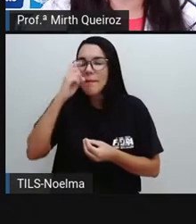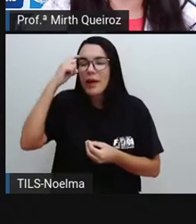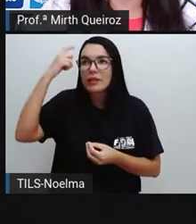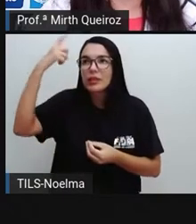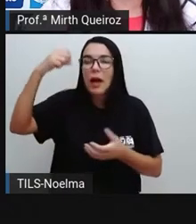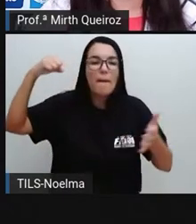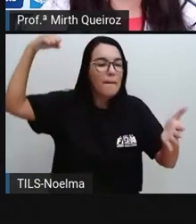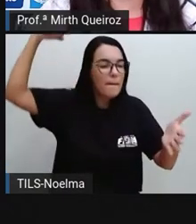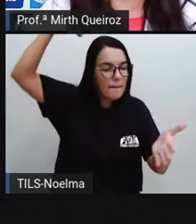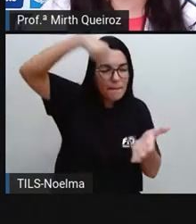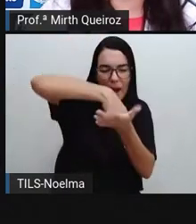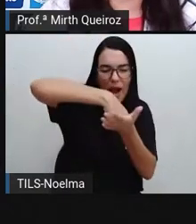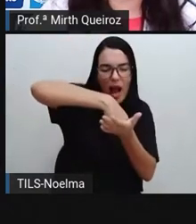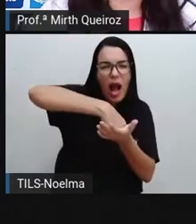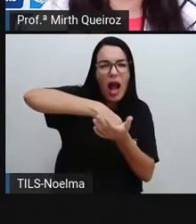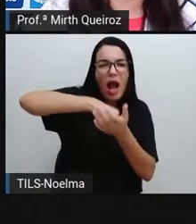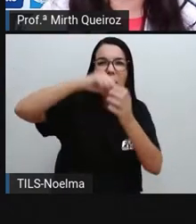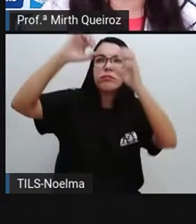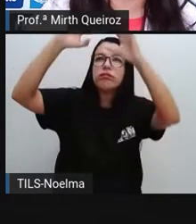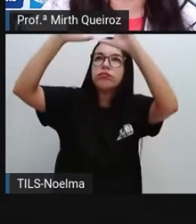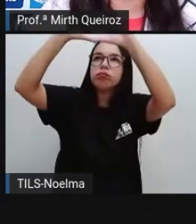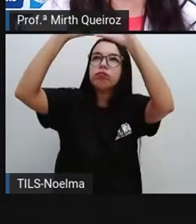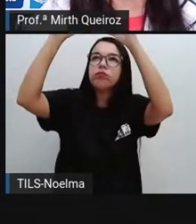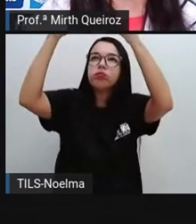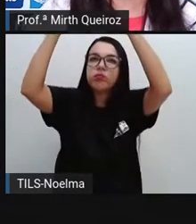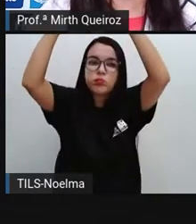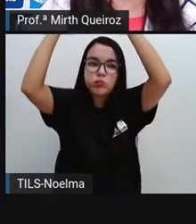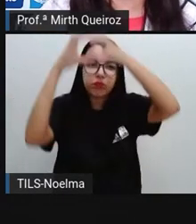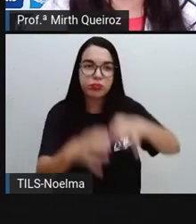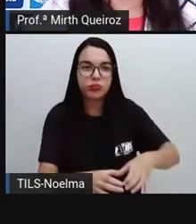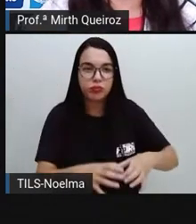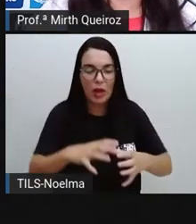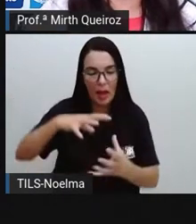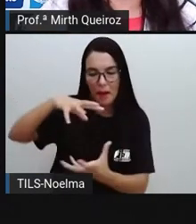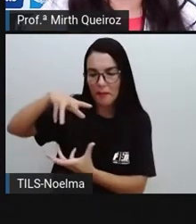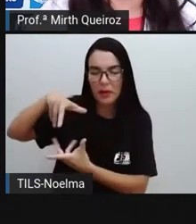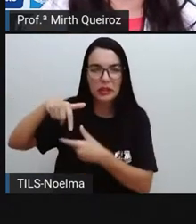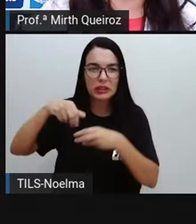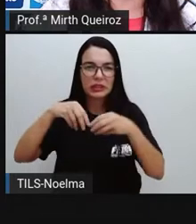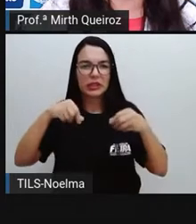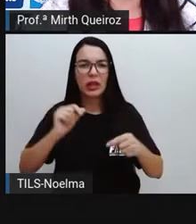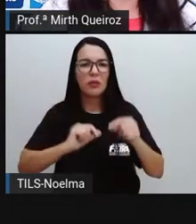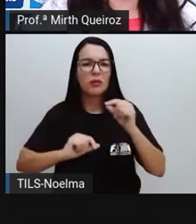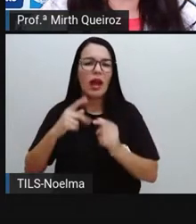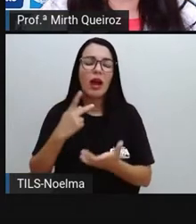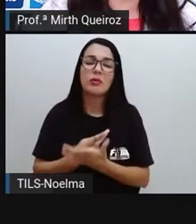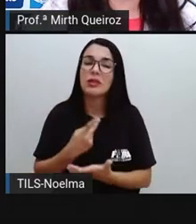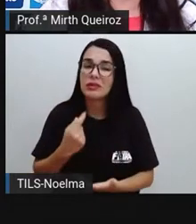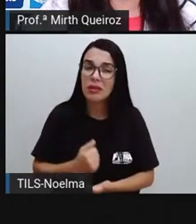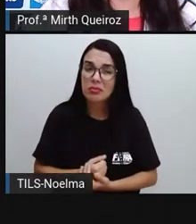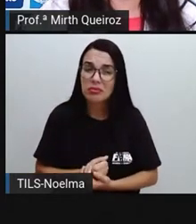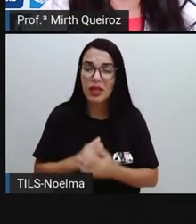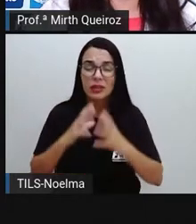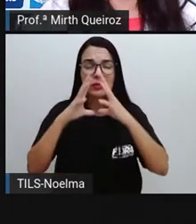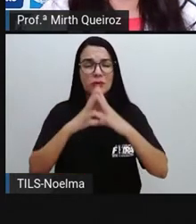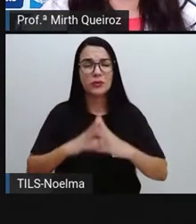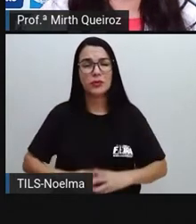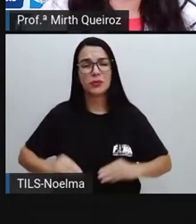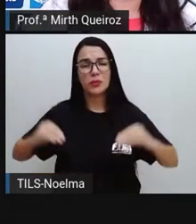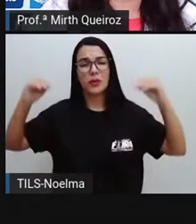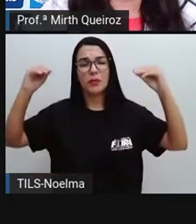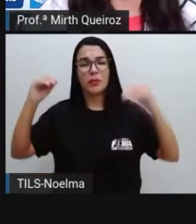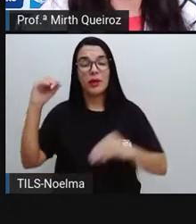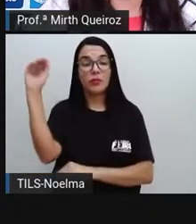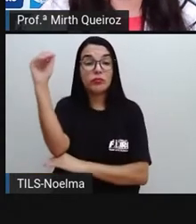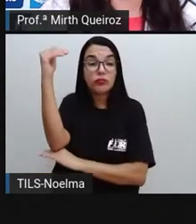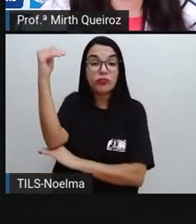uma mudança tão definitiva no planeta. Nada menos que o desaparecimento de dinossauros e o início de uma nova